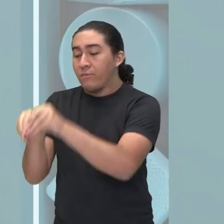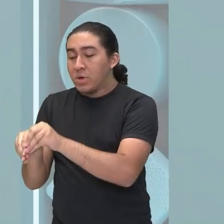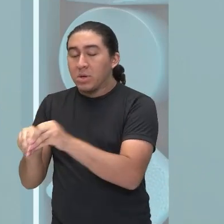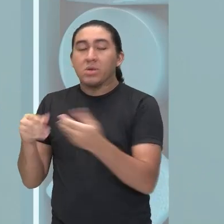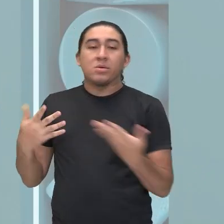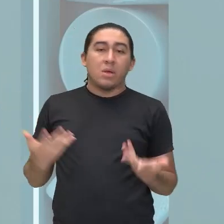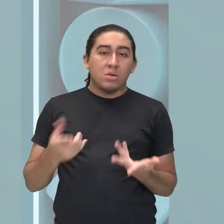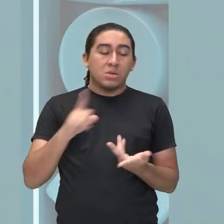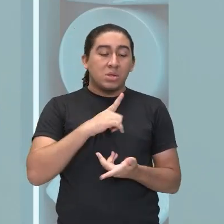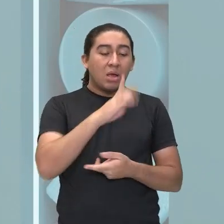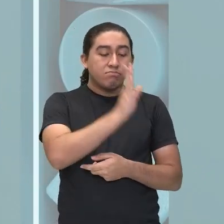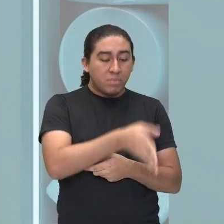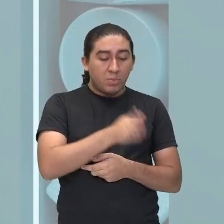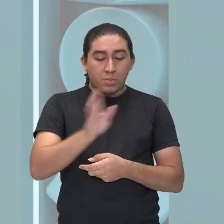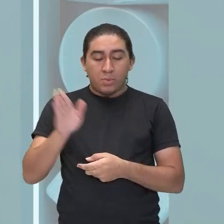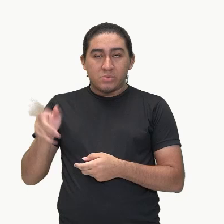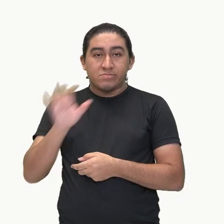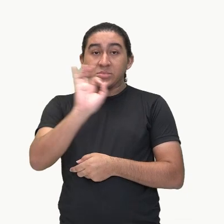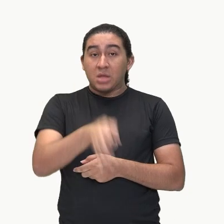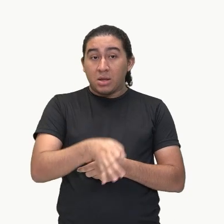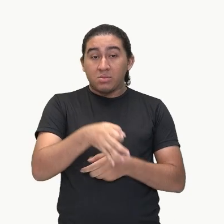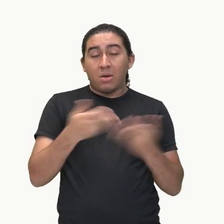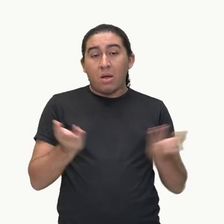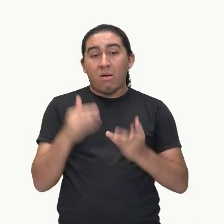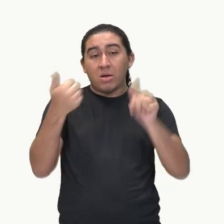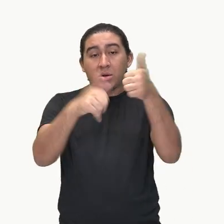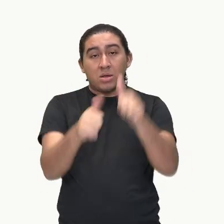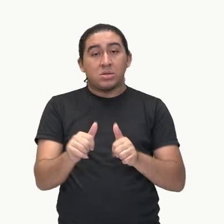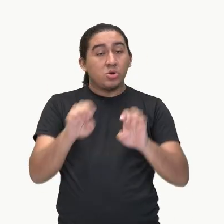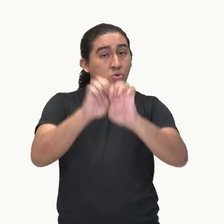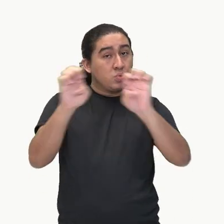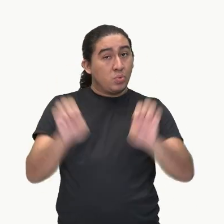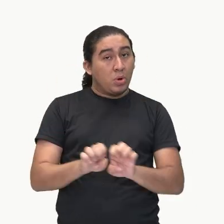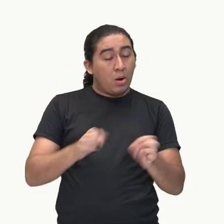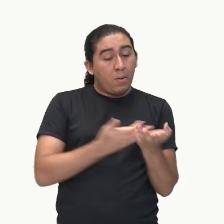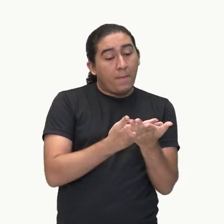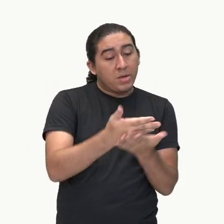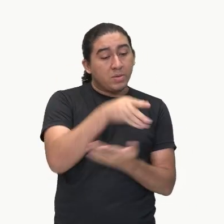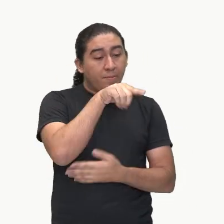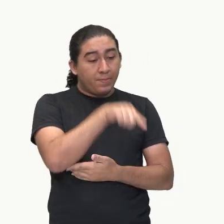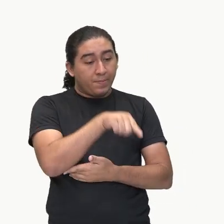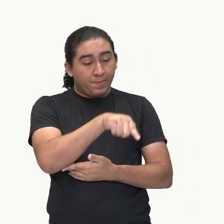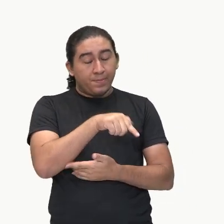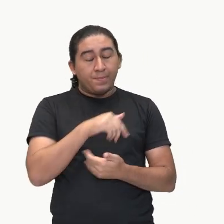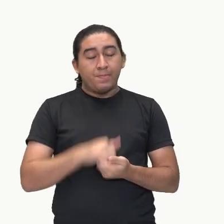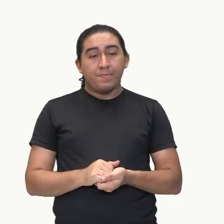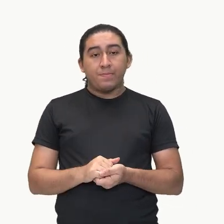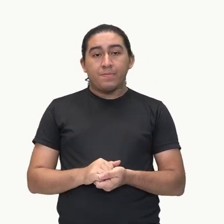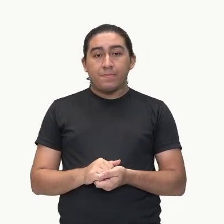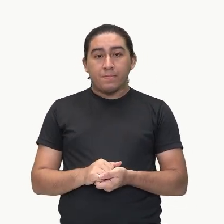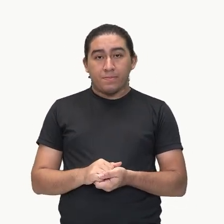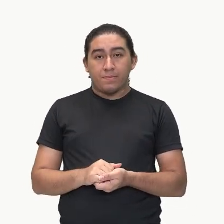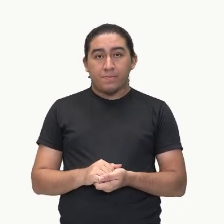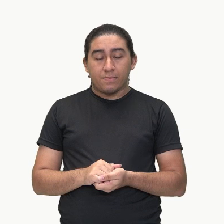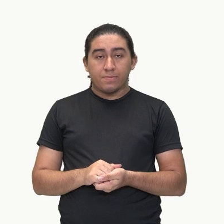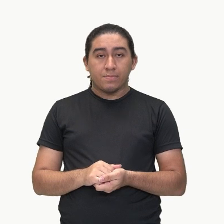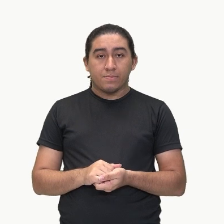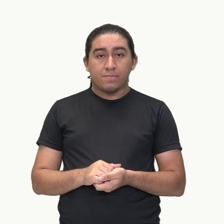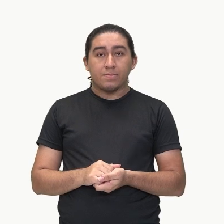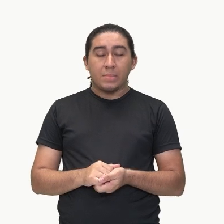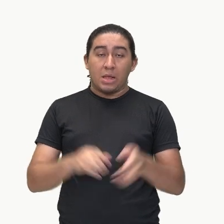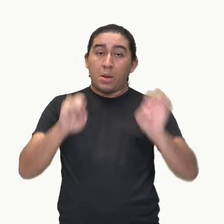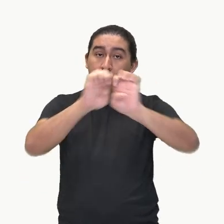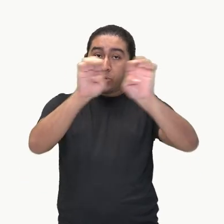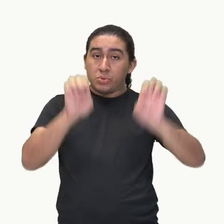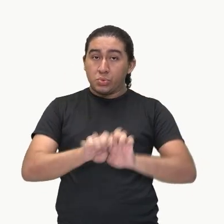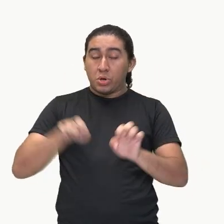gente tem bem marcado esses elementos. Então, vamos analisar a estrutura. Essa estrutura aí é uma estrutura clássica de um